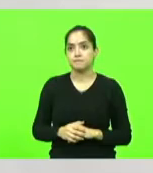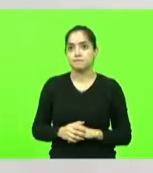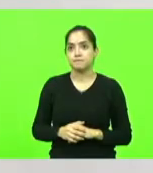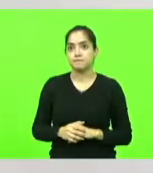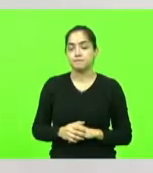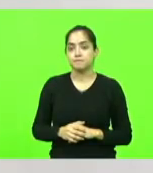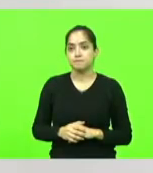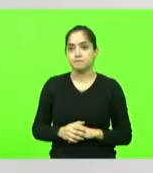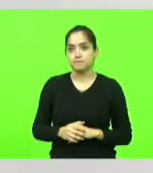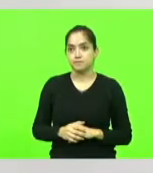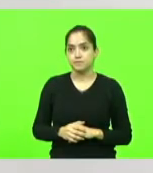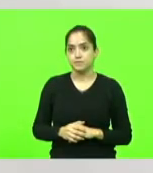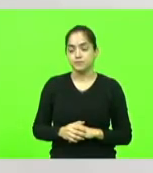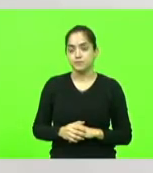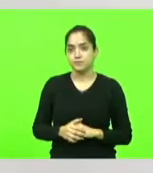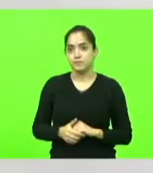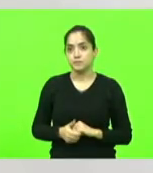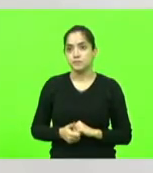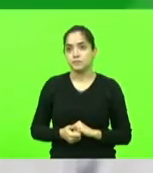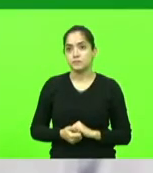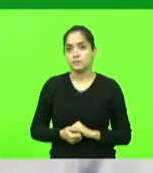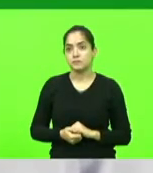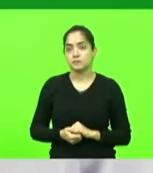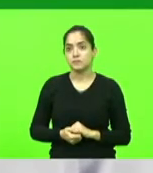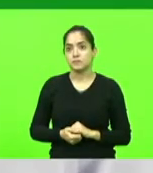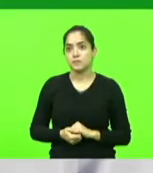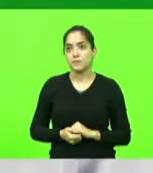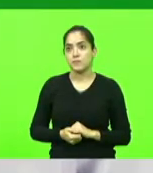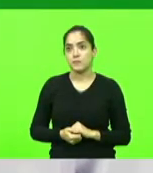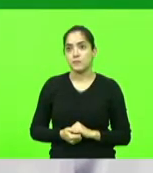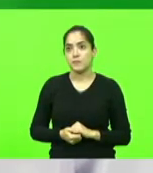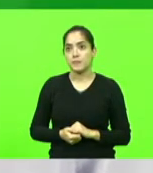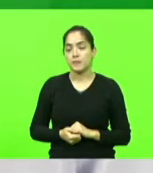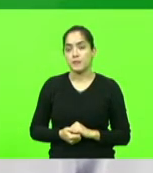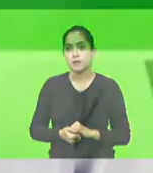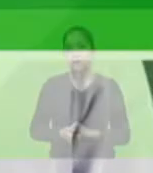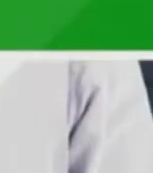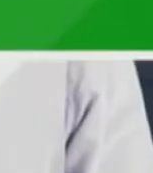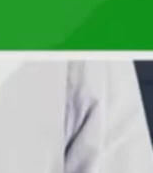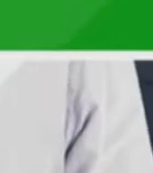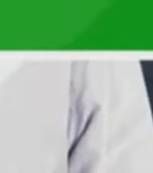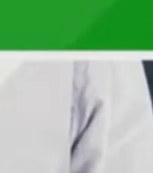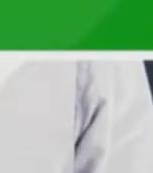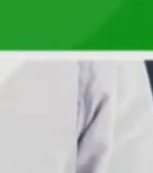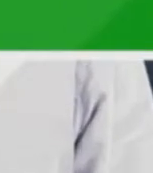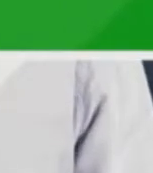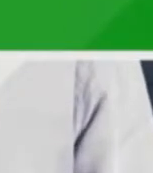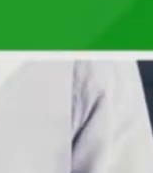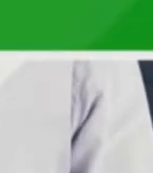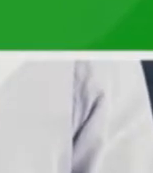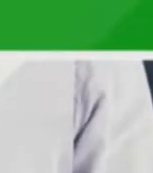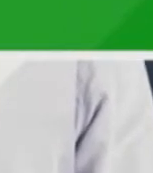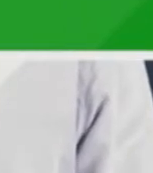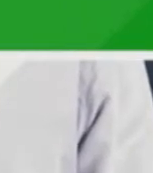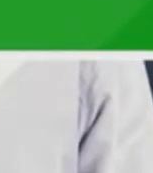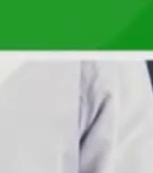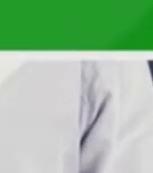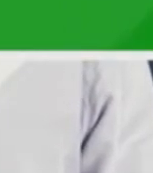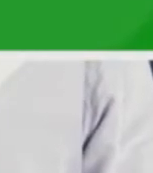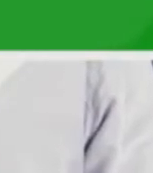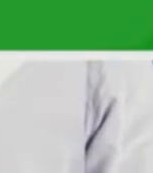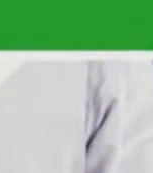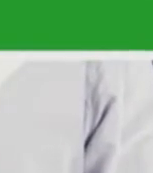Meu nome é Thiago Bolanfrigo, sou engenheiro e advogado e criador do projeto DNA do Pescado, projeto que desmascarou